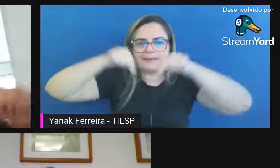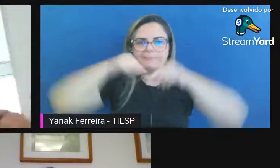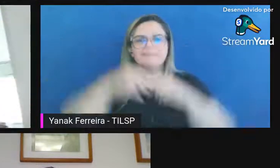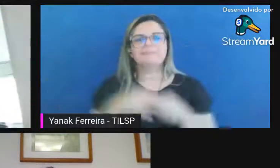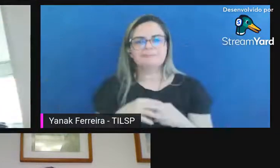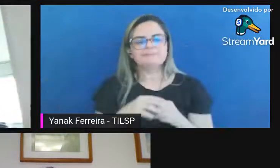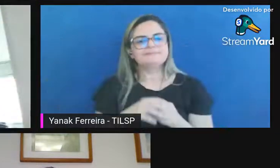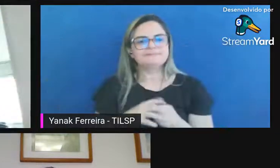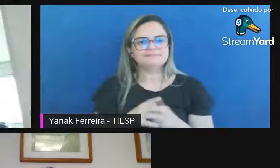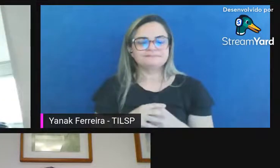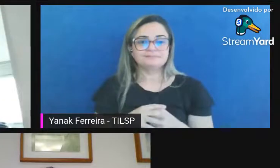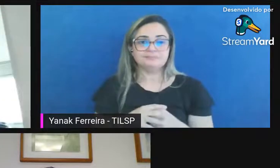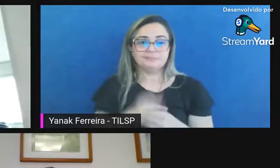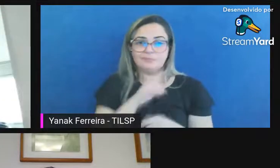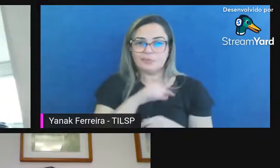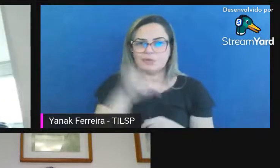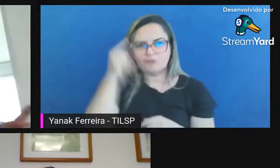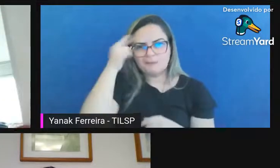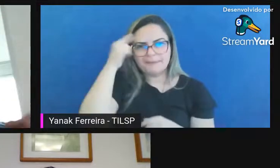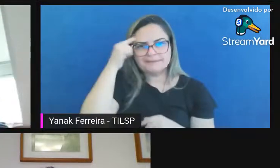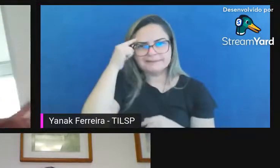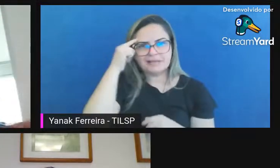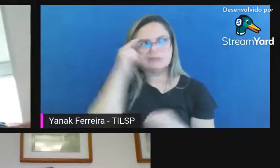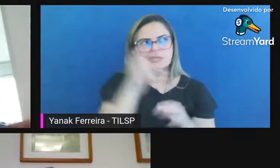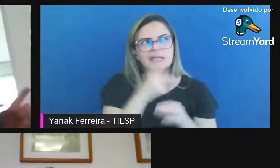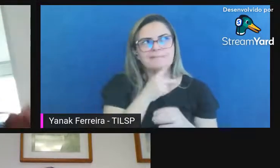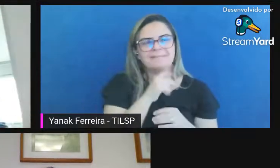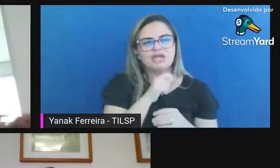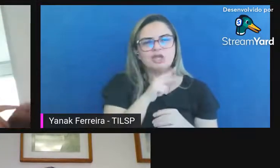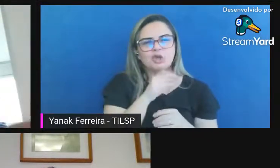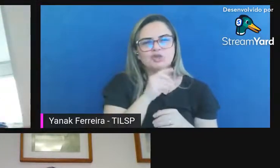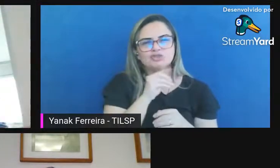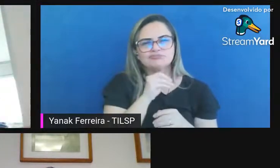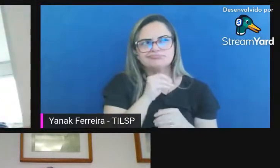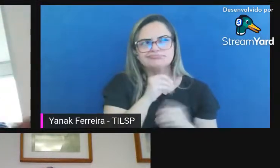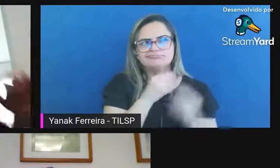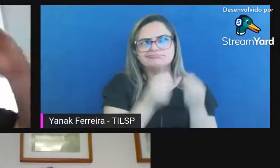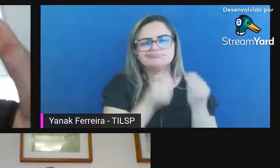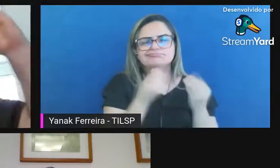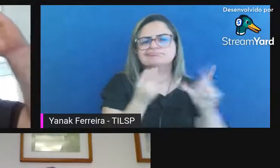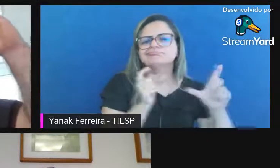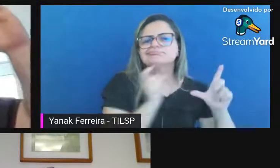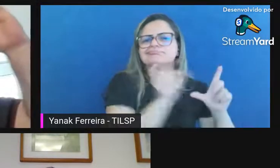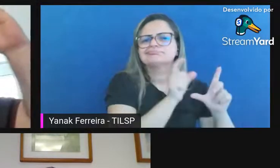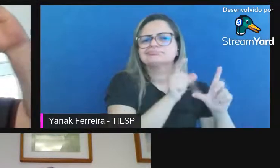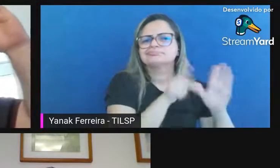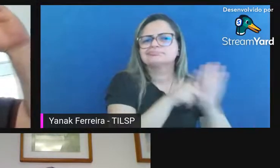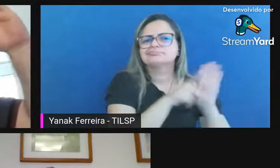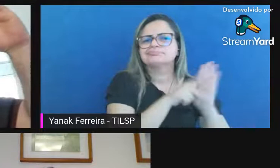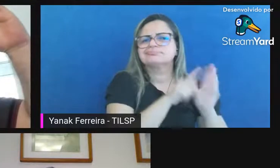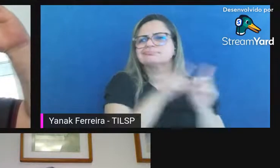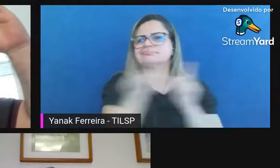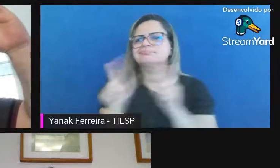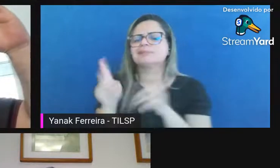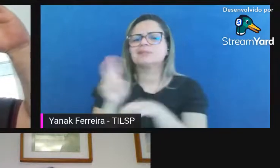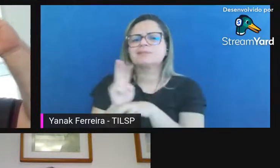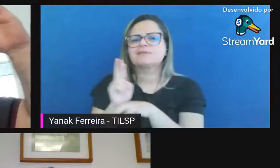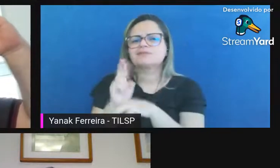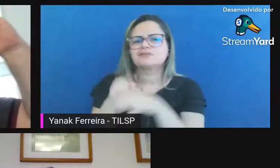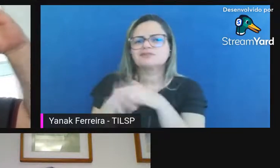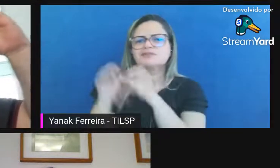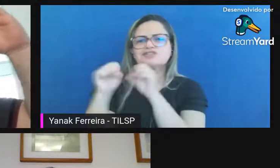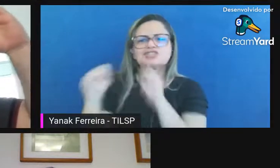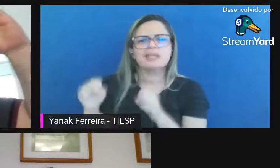eu vou pensar em periódico como é que está a minha abordagem dos periódicos na minha instituição com a abordagem da preservação digital sistêmica